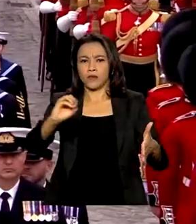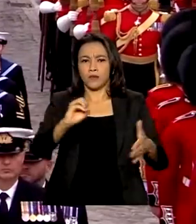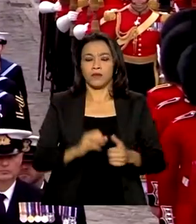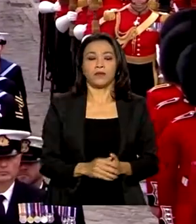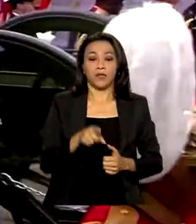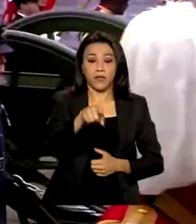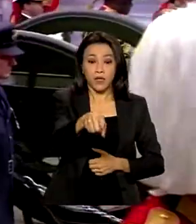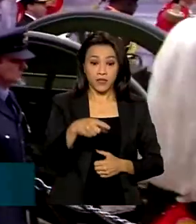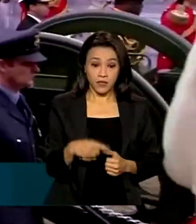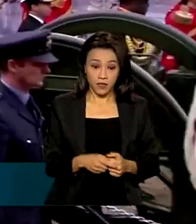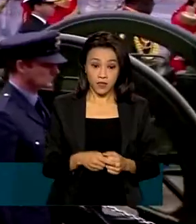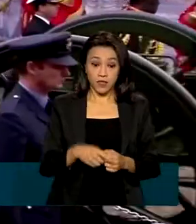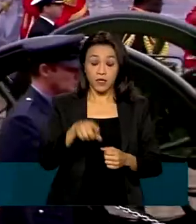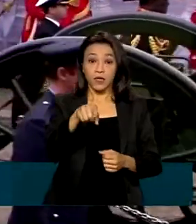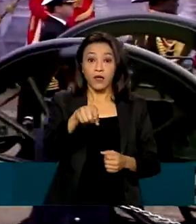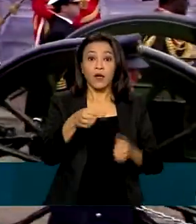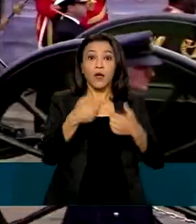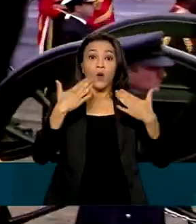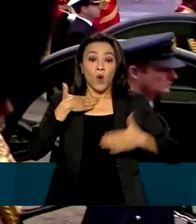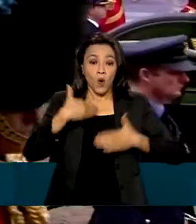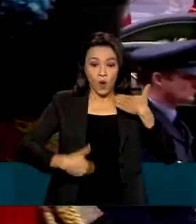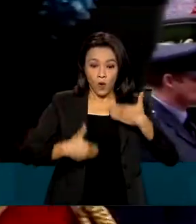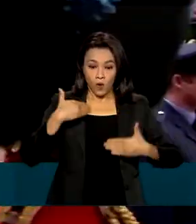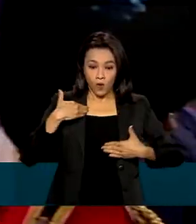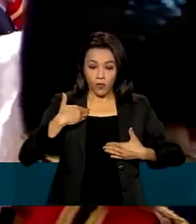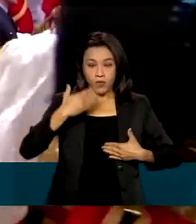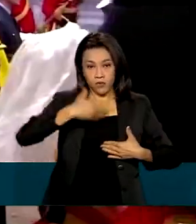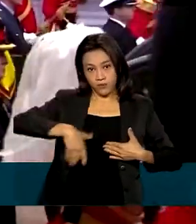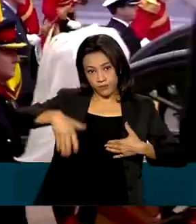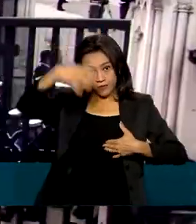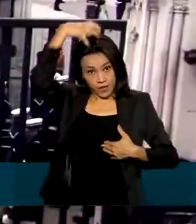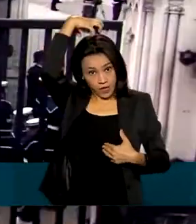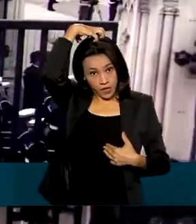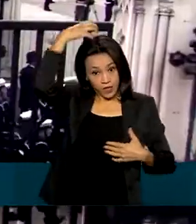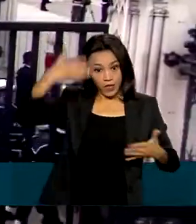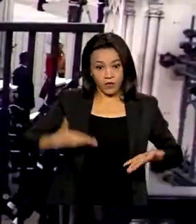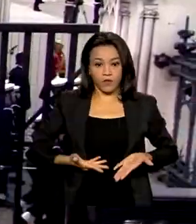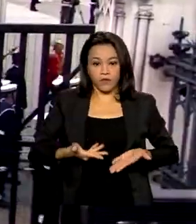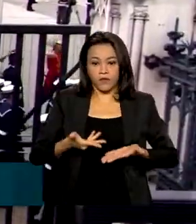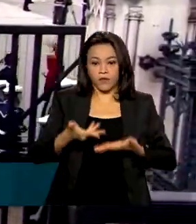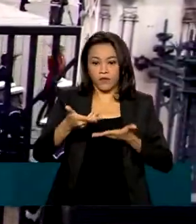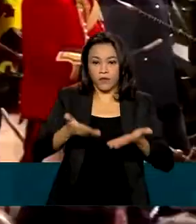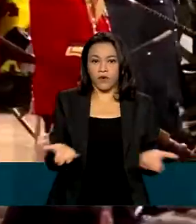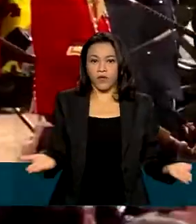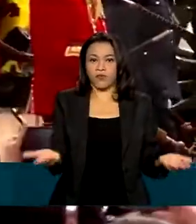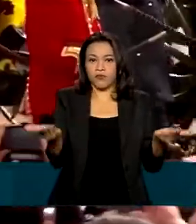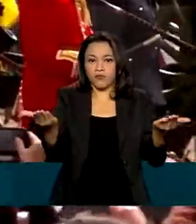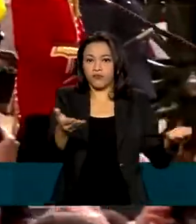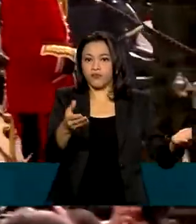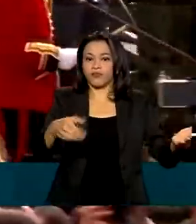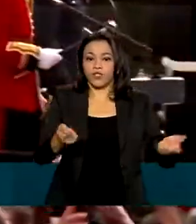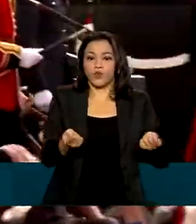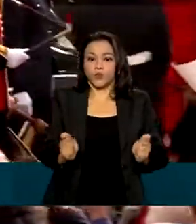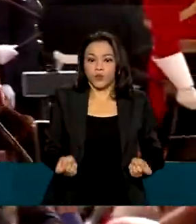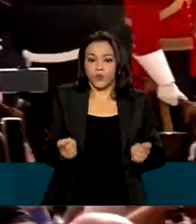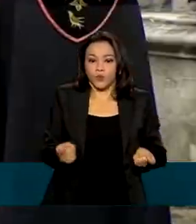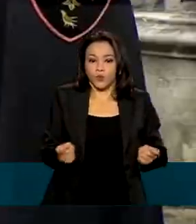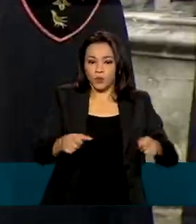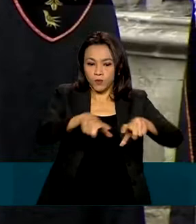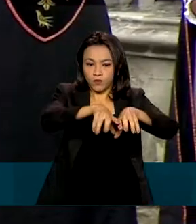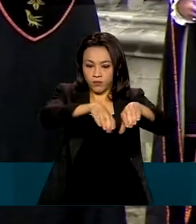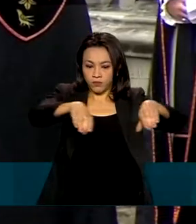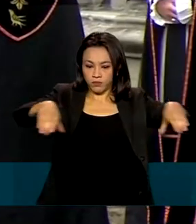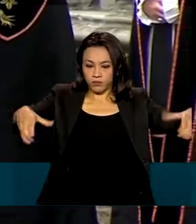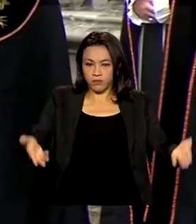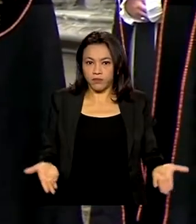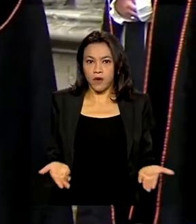funeral público, o corpo da rainha Elizabeth II seguiu para a abadia de Westminster, de carruagem. Membros da